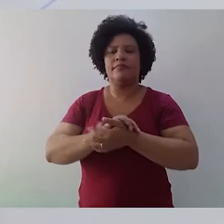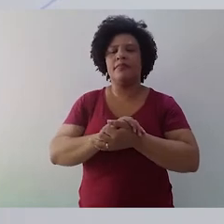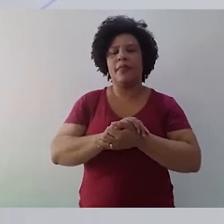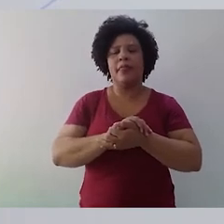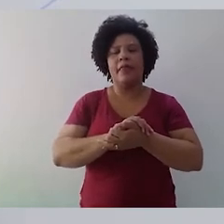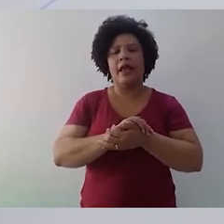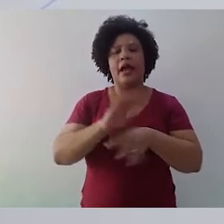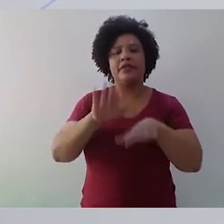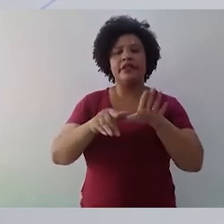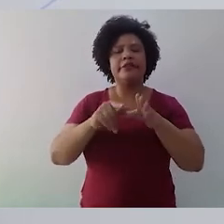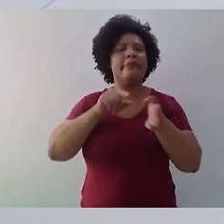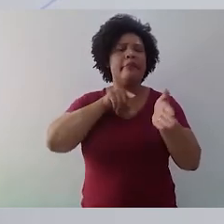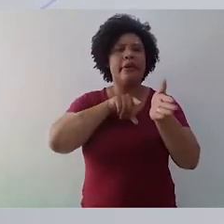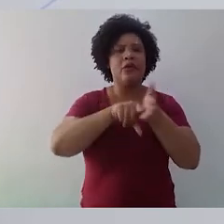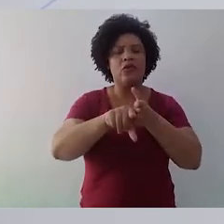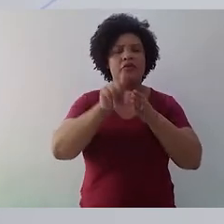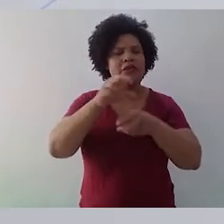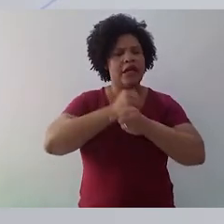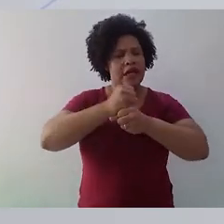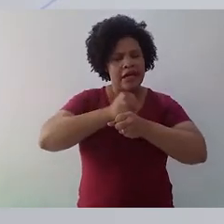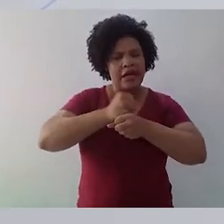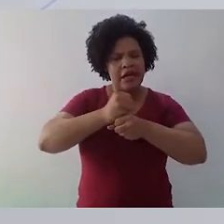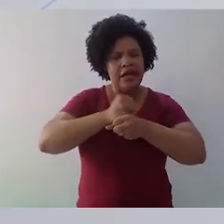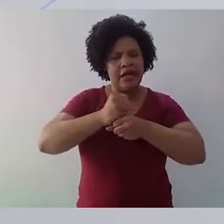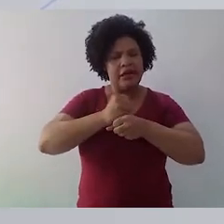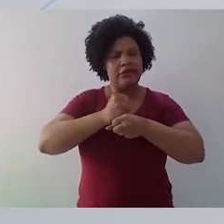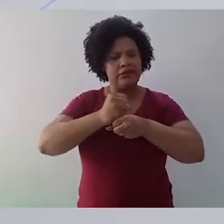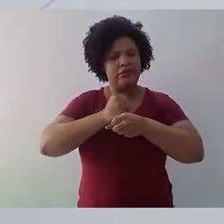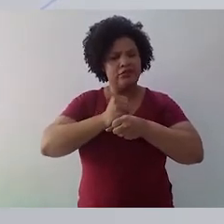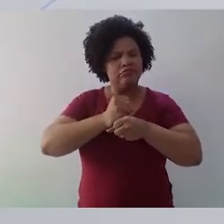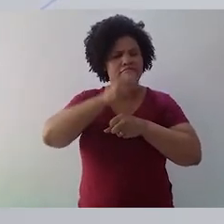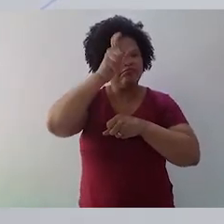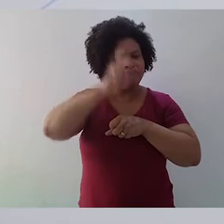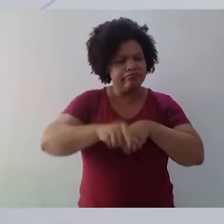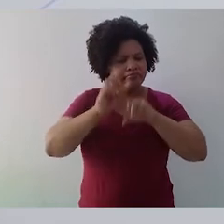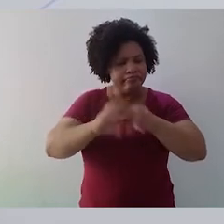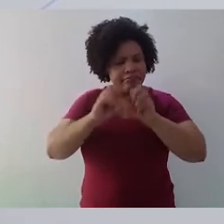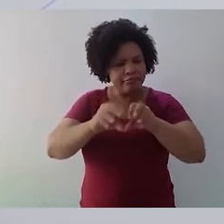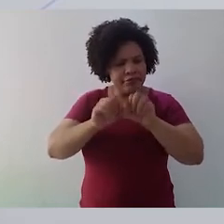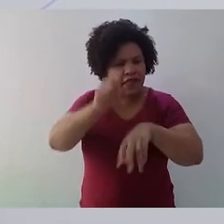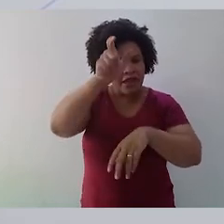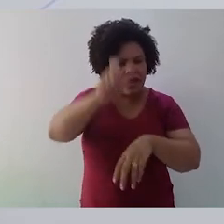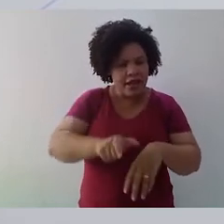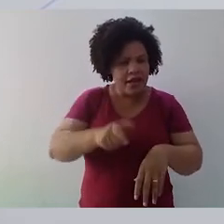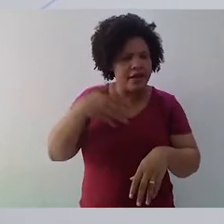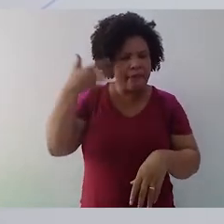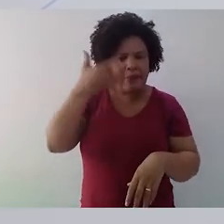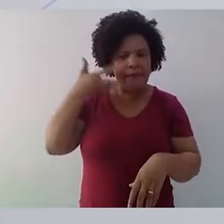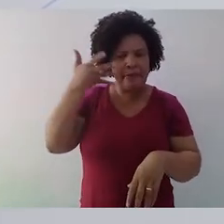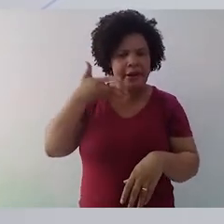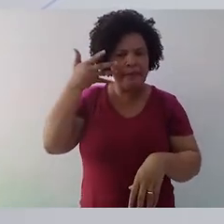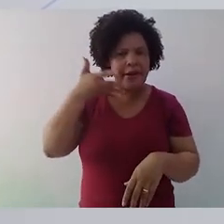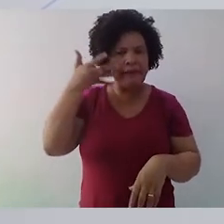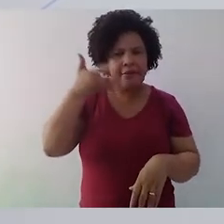pretende quando você se dedica anos e anos a fio a formar um orador? ele respondeu, eu quero